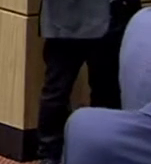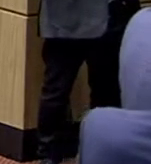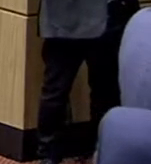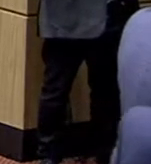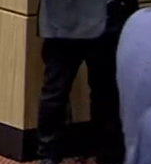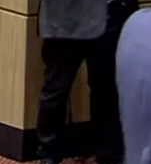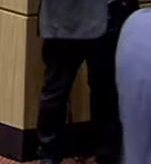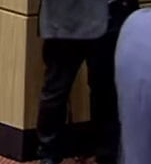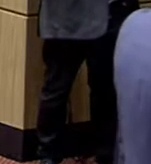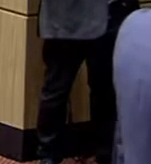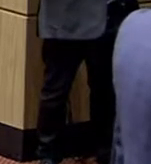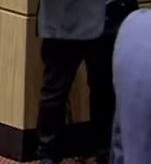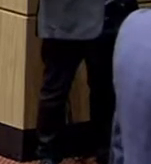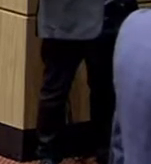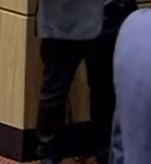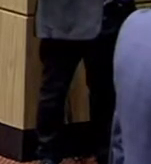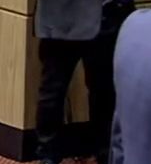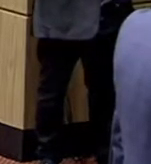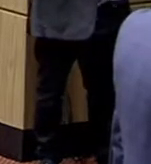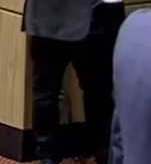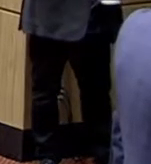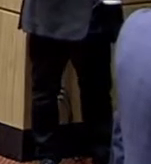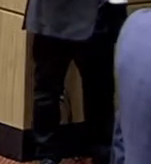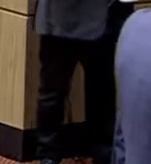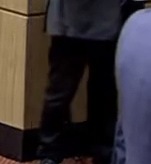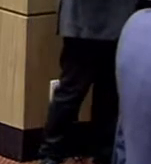senhor?